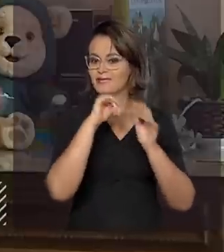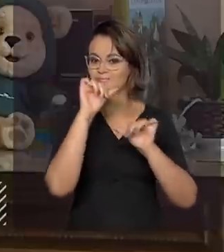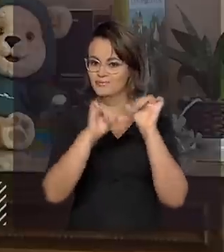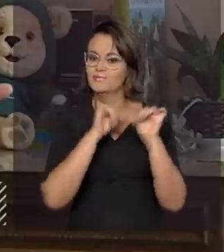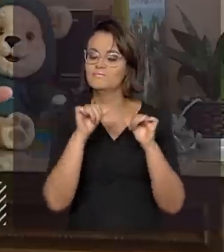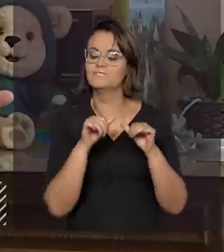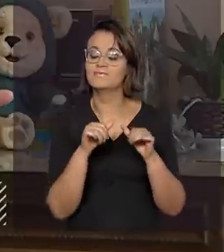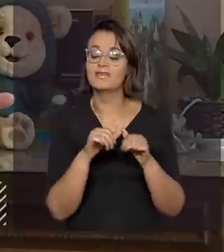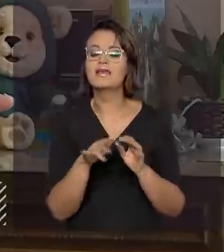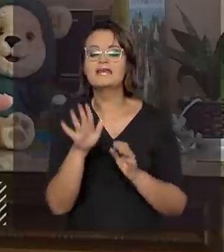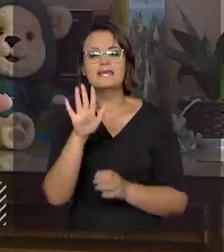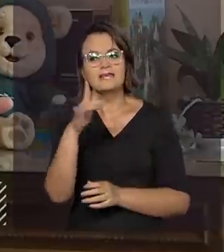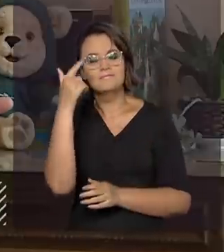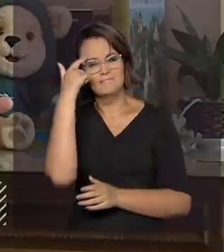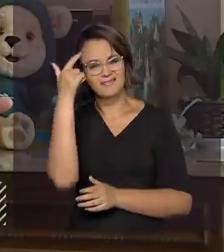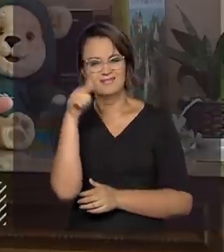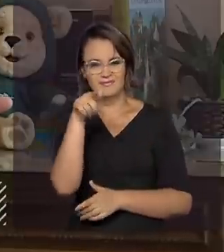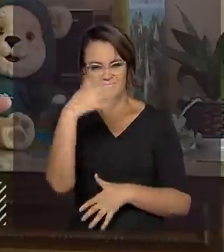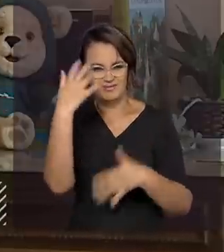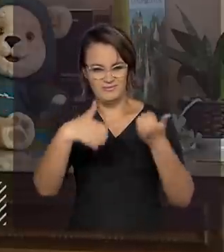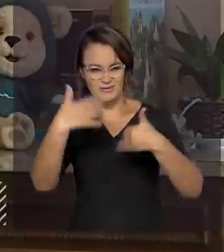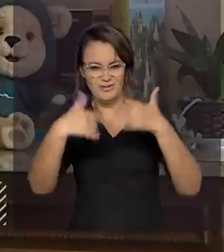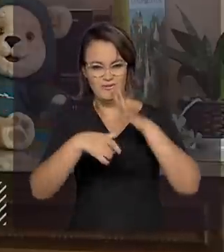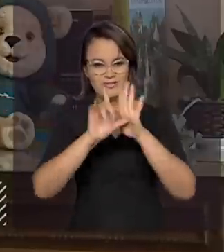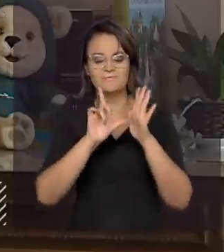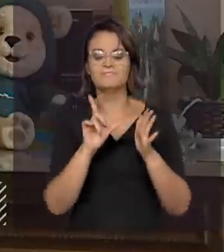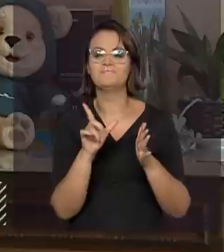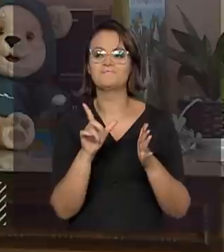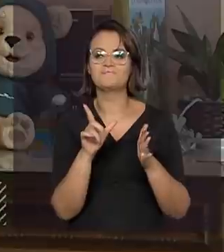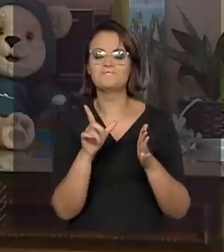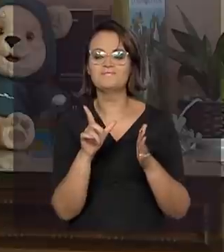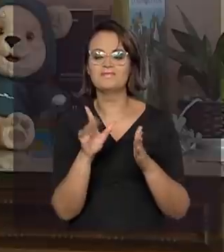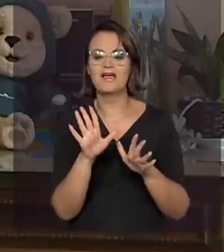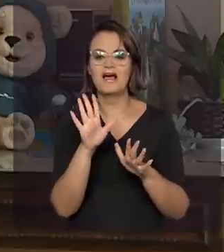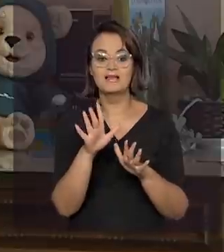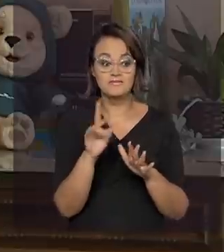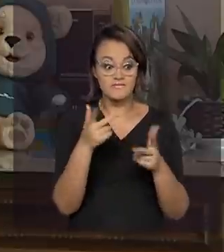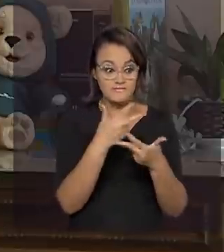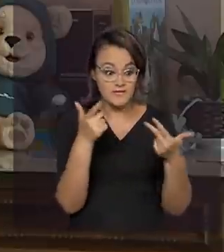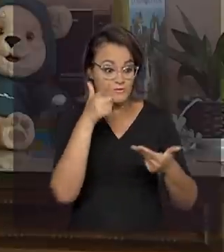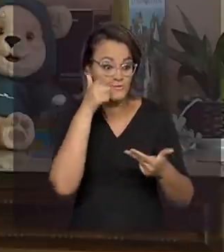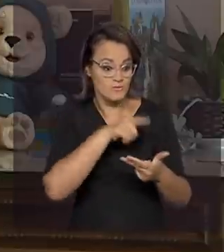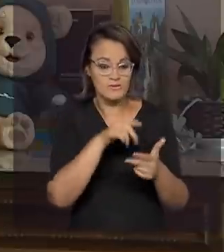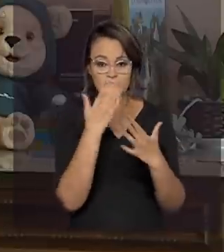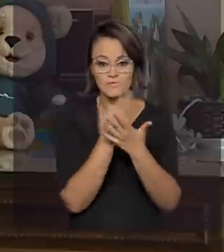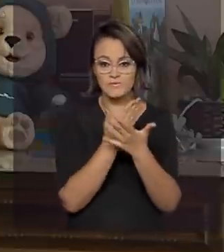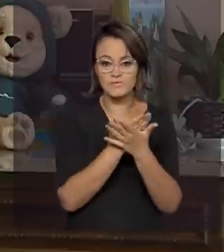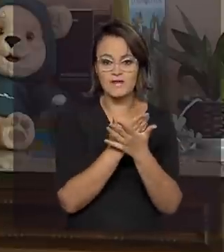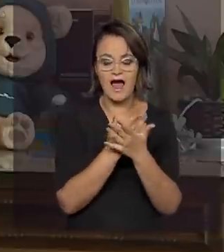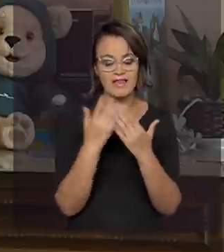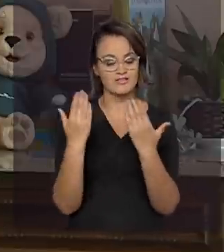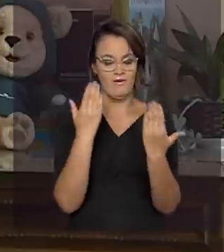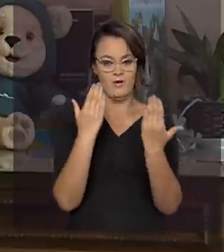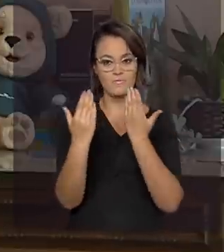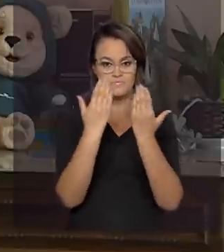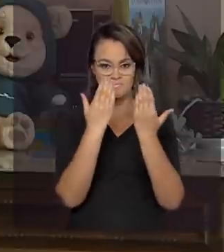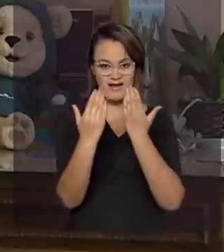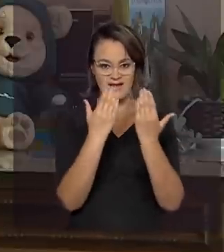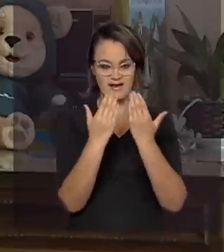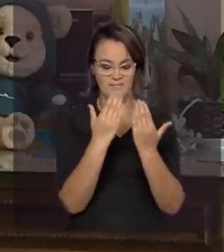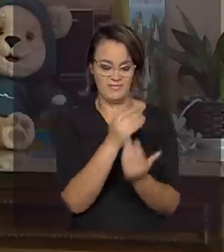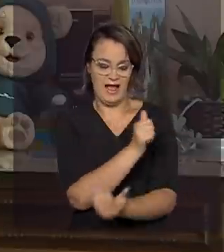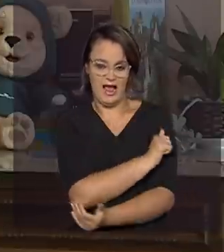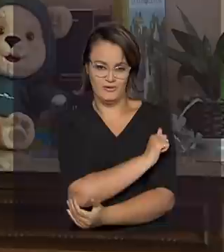alterado. E, voltando à sua observação inicial, por meio dos resultados desse estudo, nós vamos comparar nossos